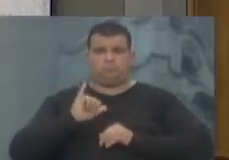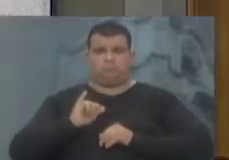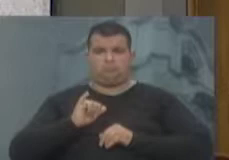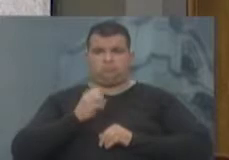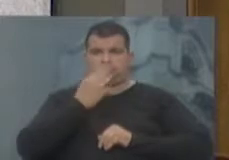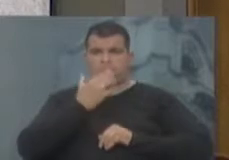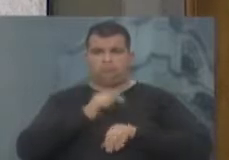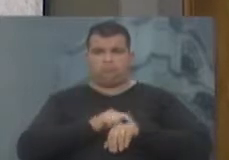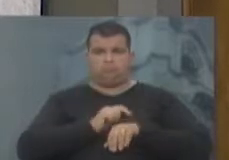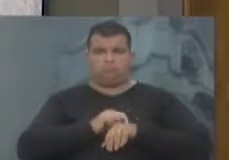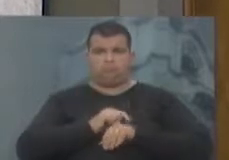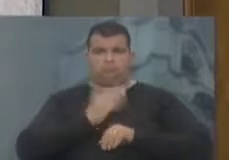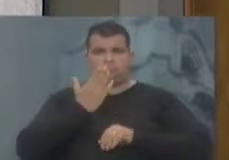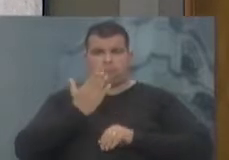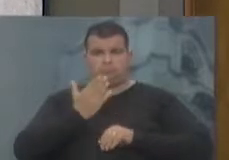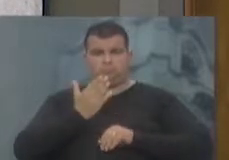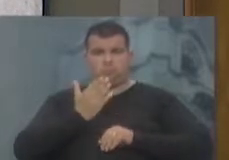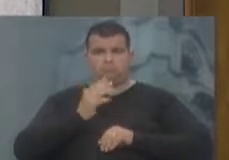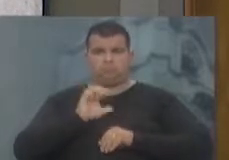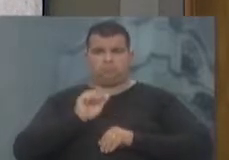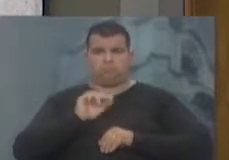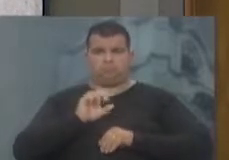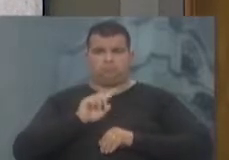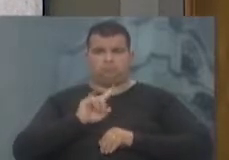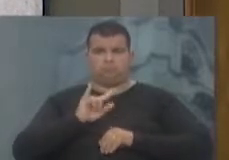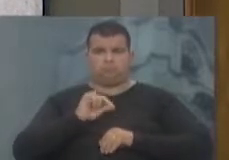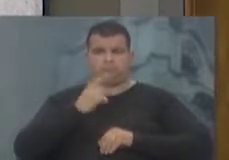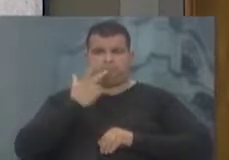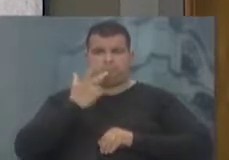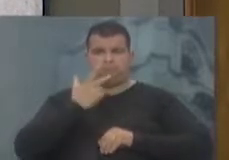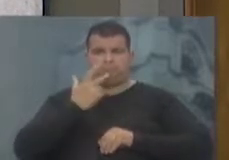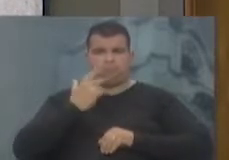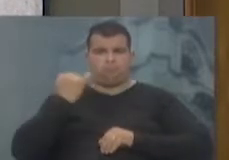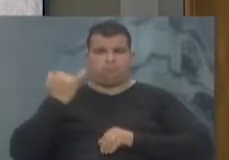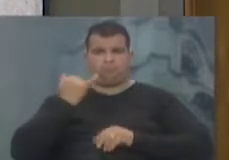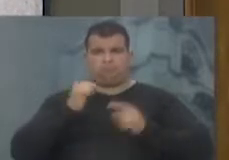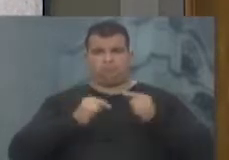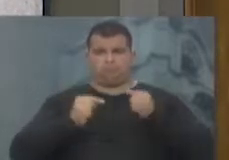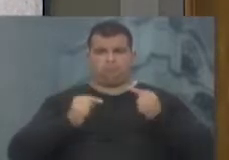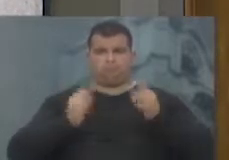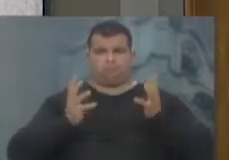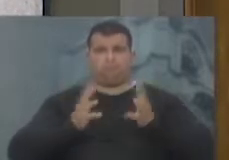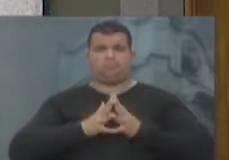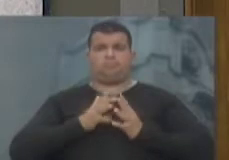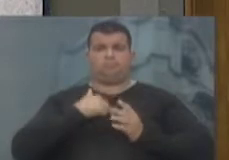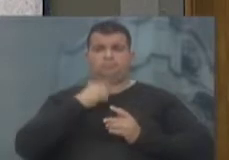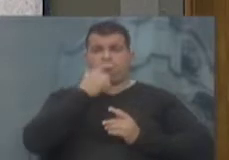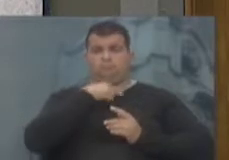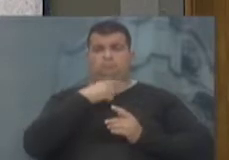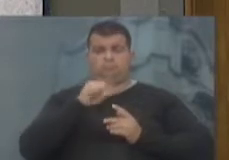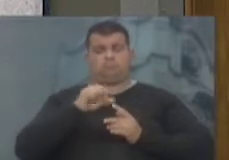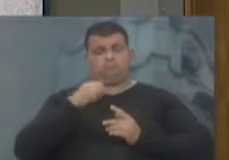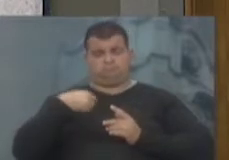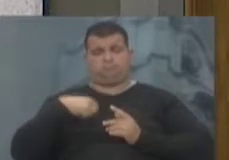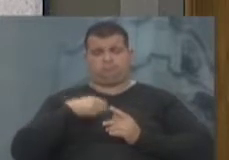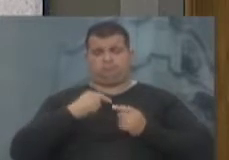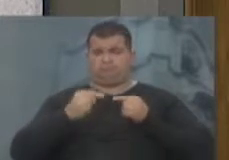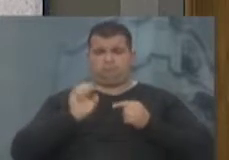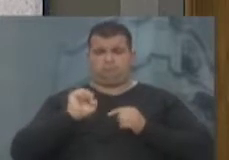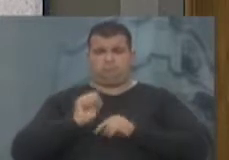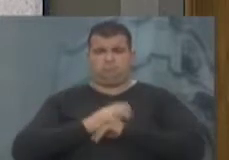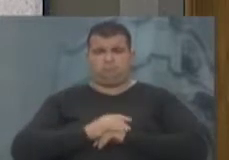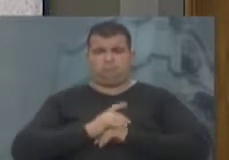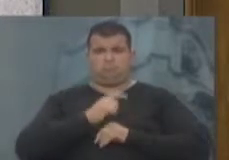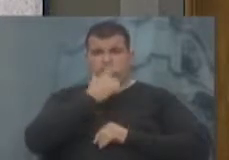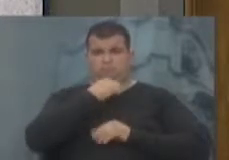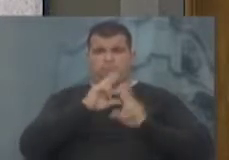boa hora, vossa excelência Camosato, traz importante debate. Eu acho que é assim que tem que ser discutido. Acho